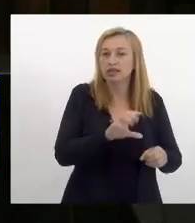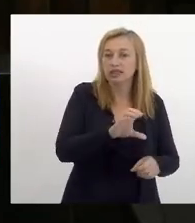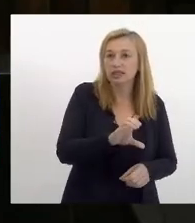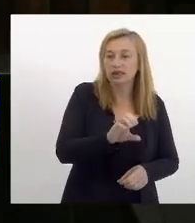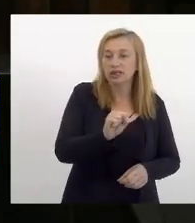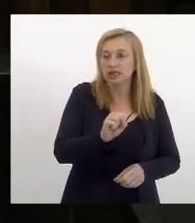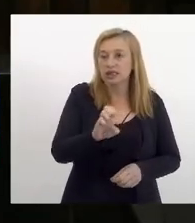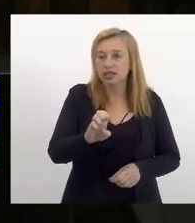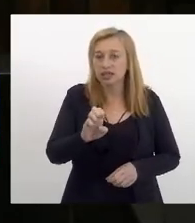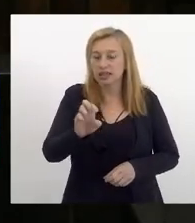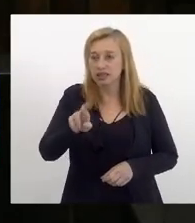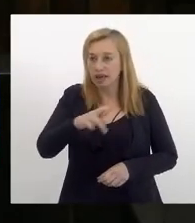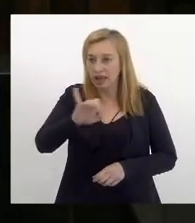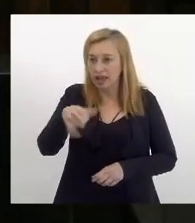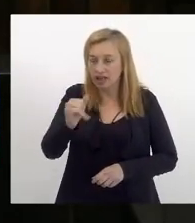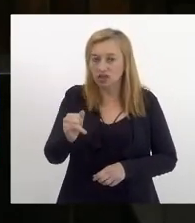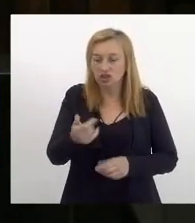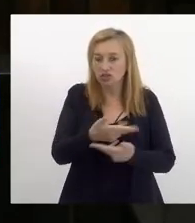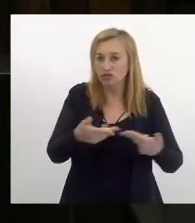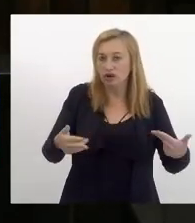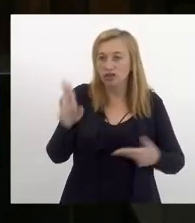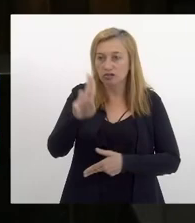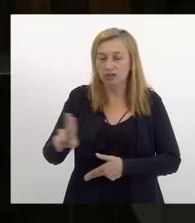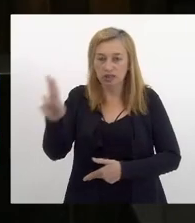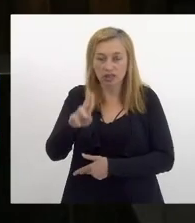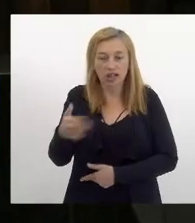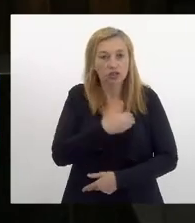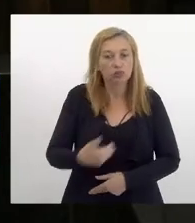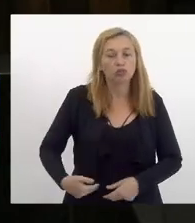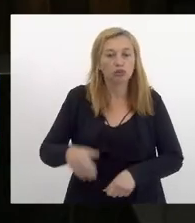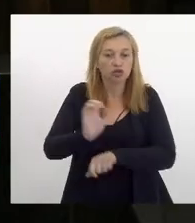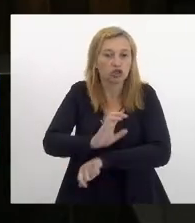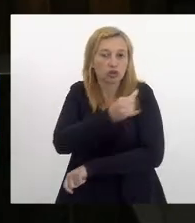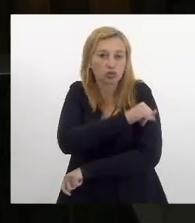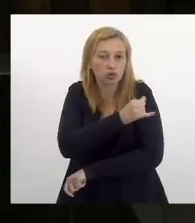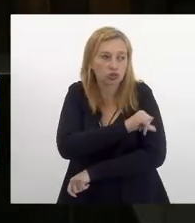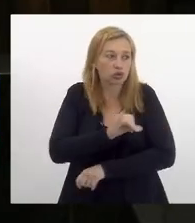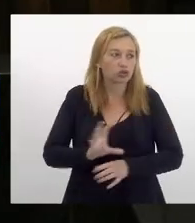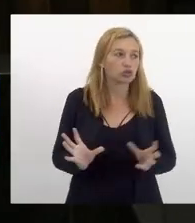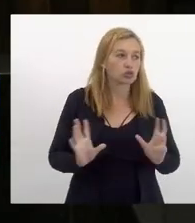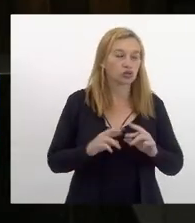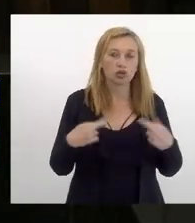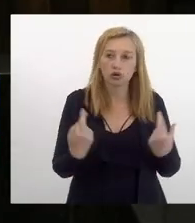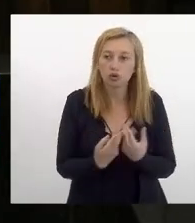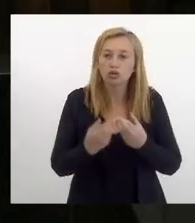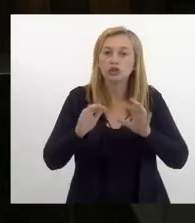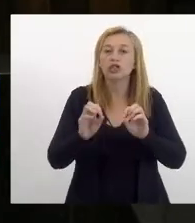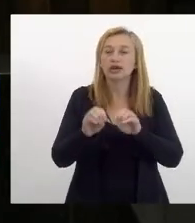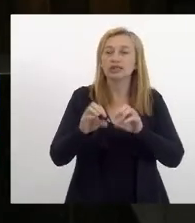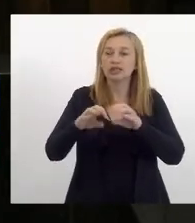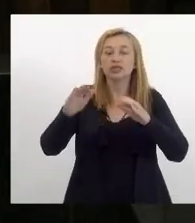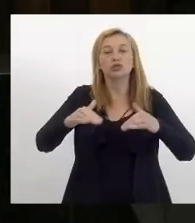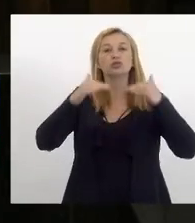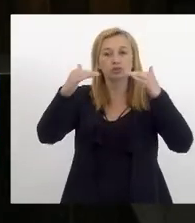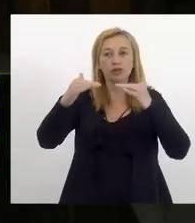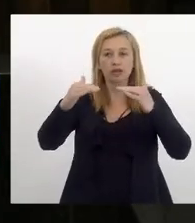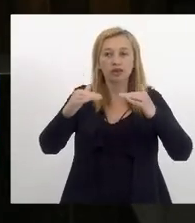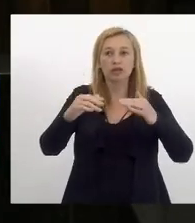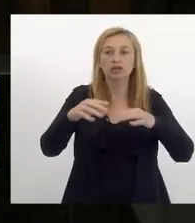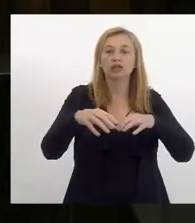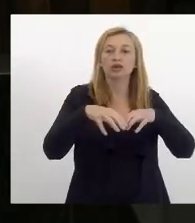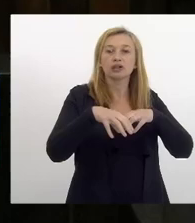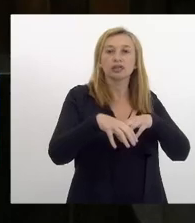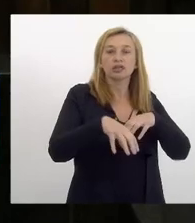que reúne diversas universidades públicas do estado do Rio de Janeiro na oferta de ensino superior semipresencial